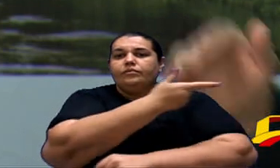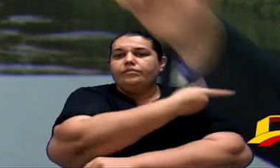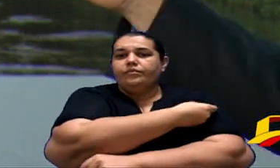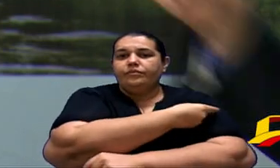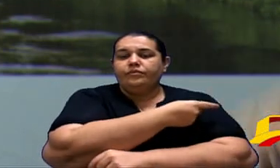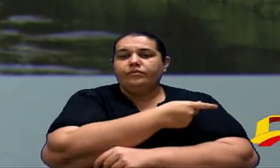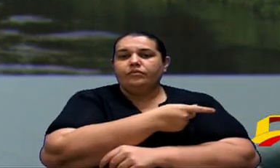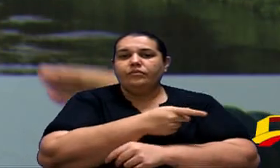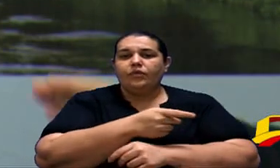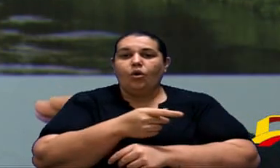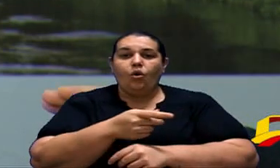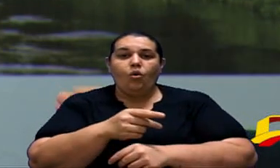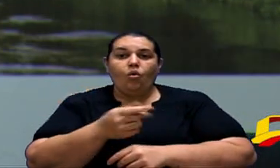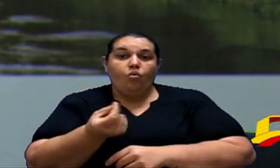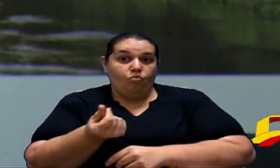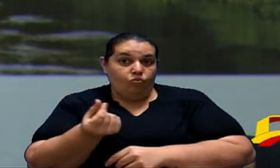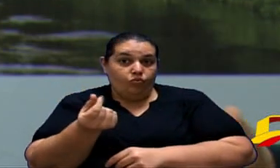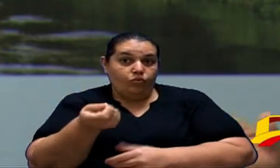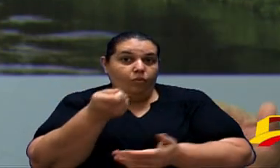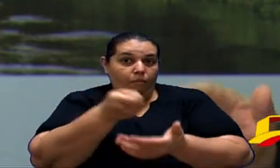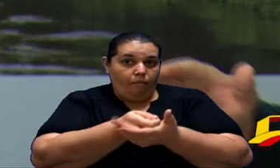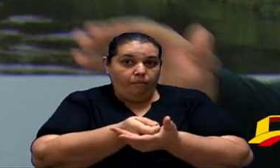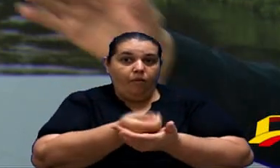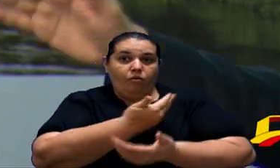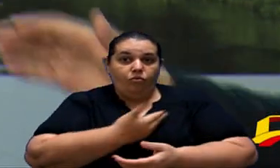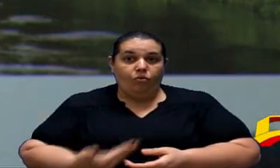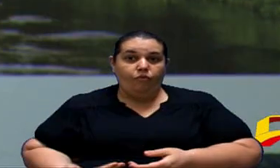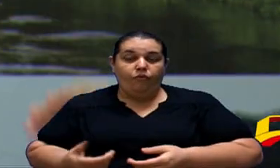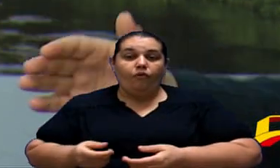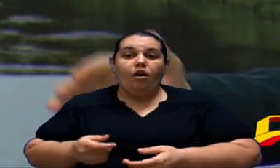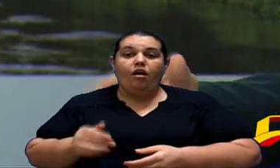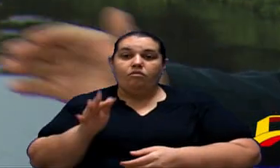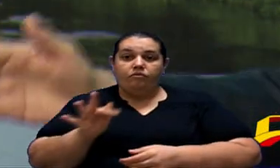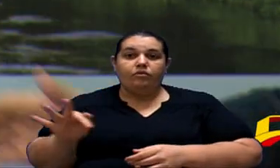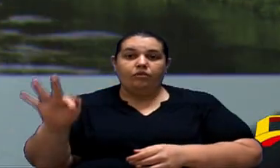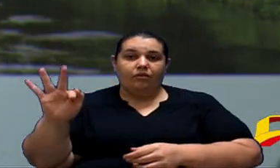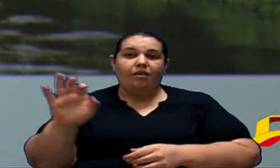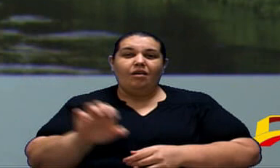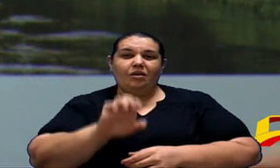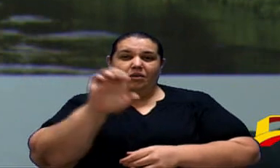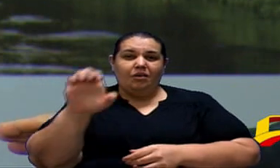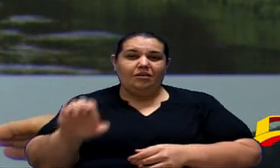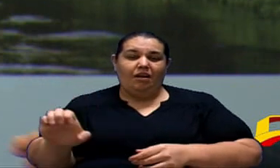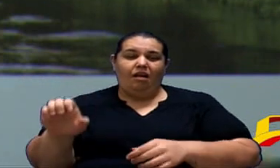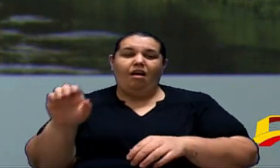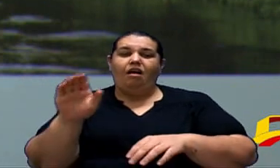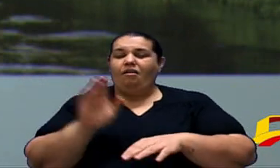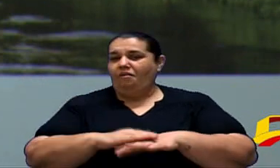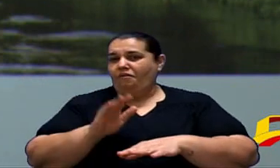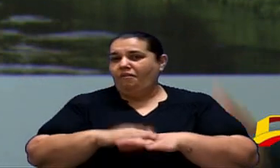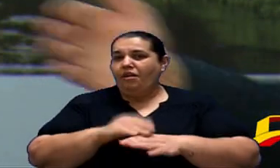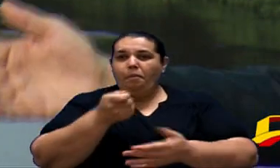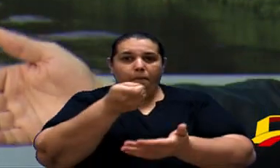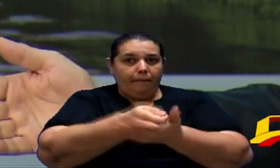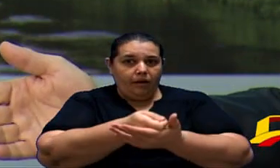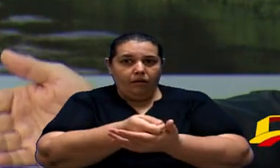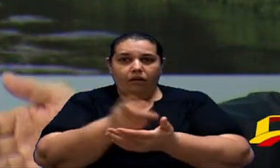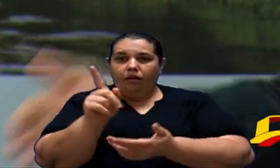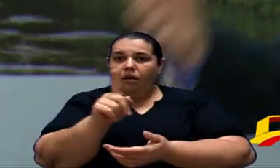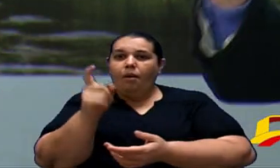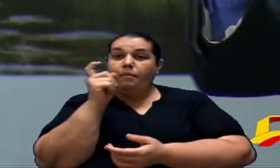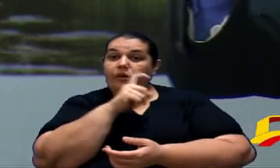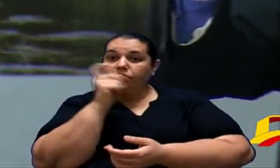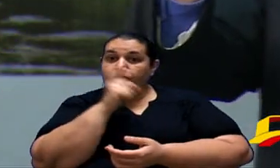Com o Recurso Do Governo Federal Essa História De que Os Estados Estão Fazendo Serviço É Mentira O Recurso